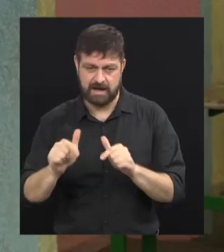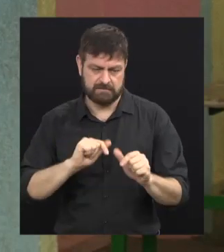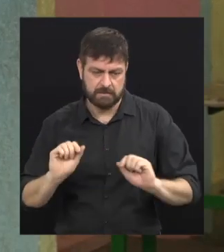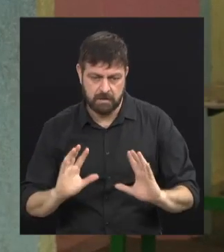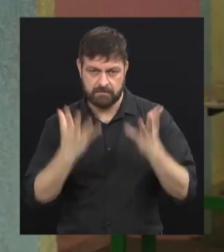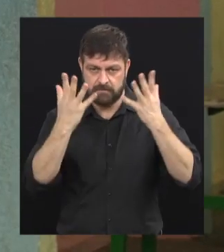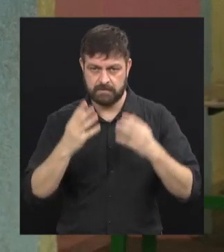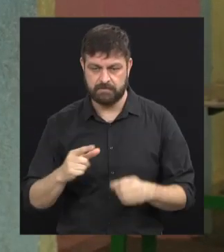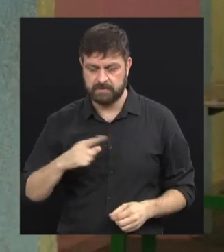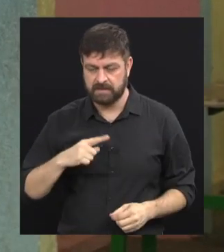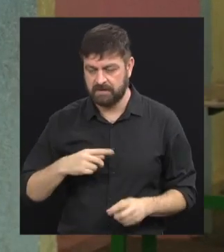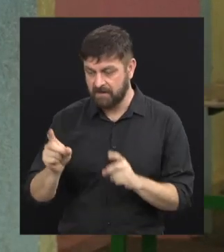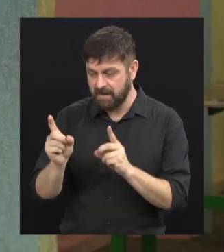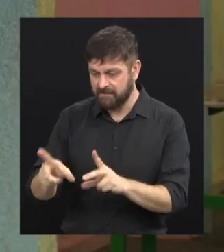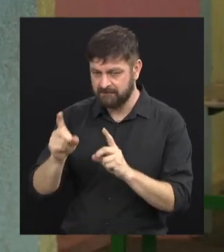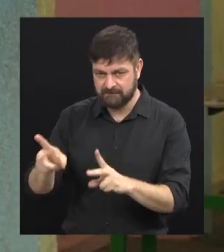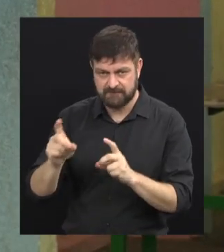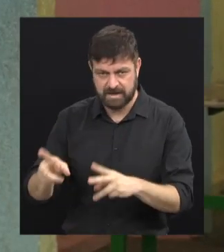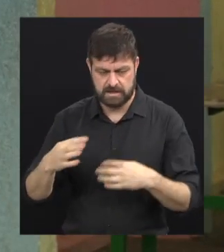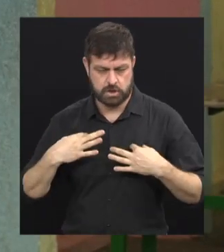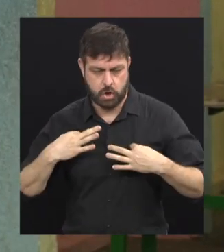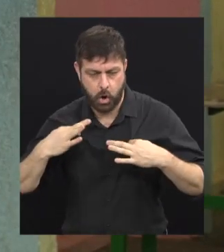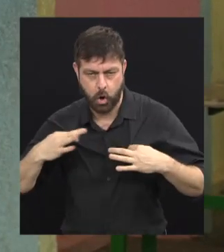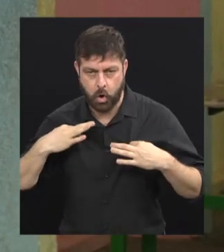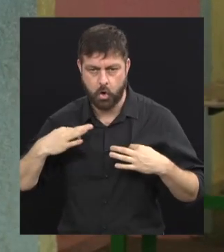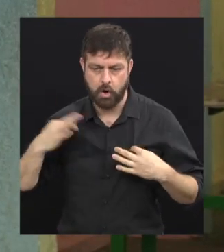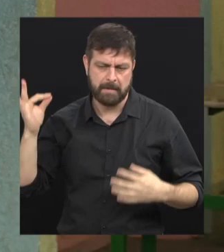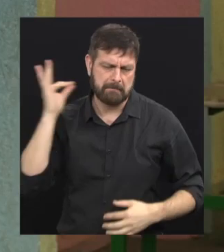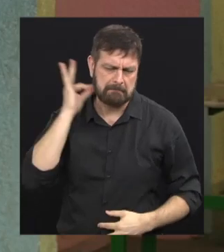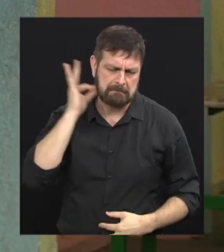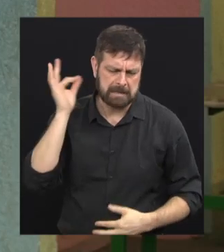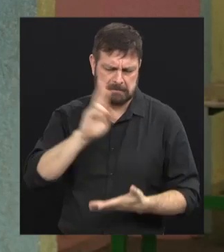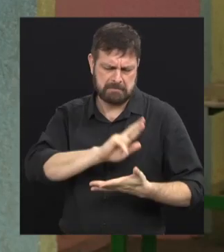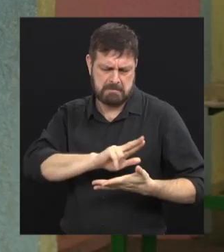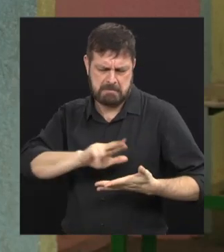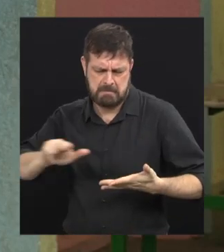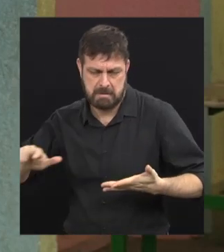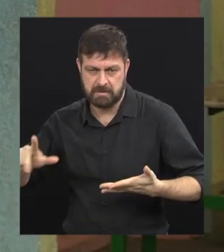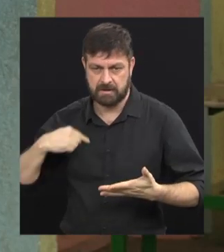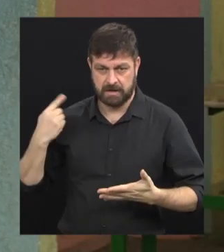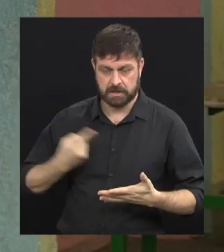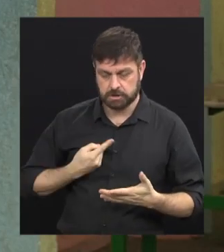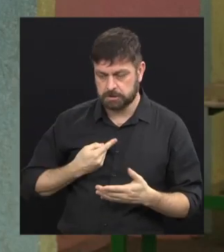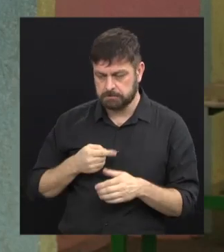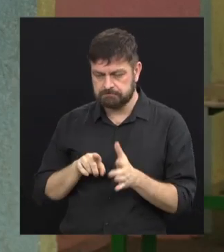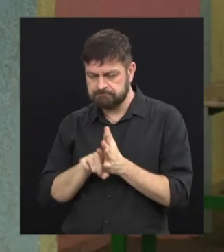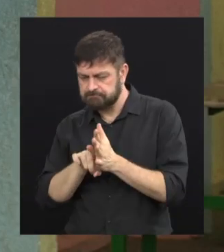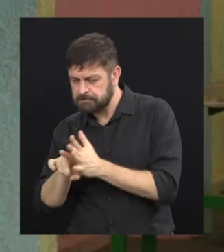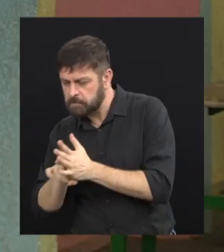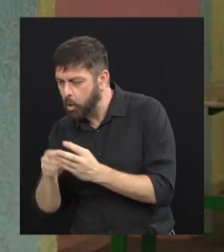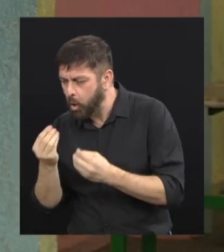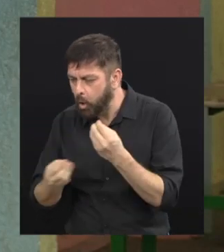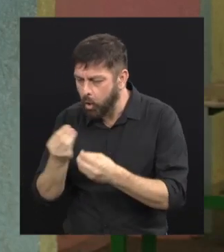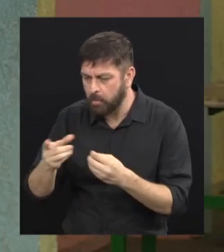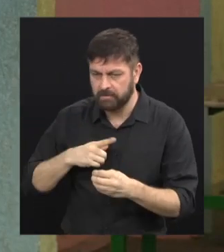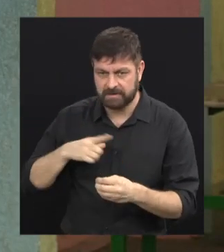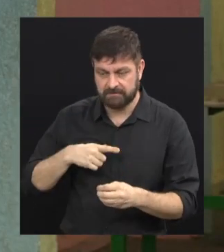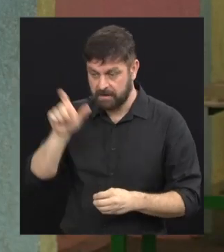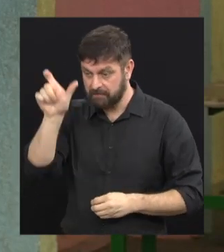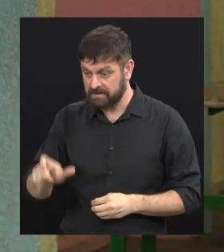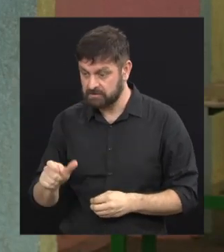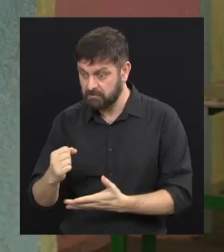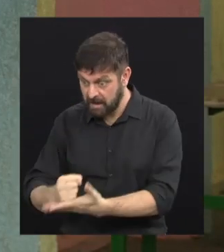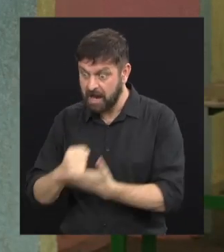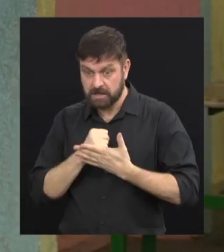inclusive os brechós, rifas. Então tudo a gente procura, inclusive tem muitas pessoas que gostam de